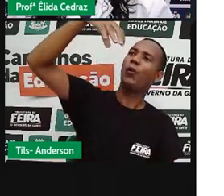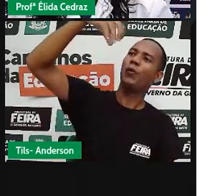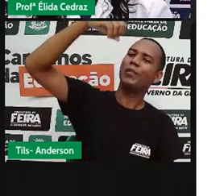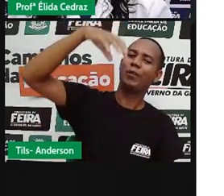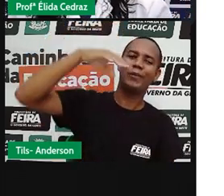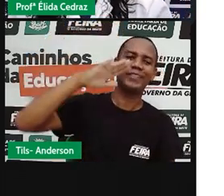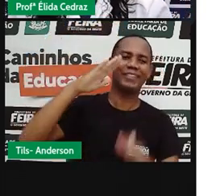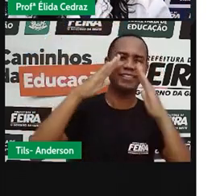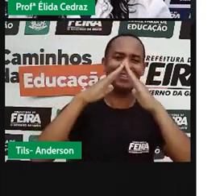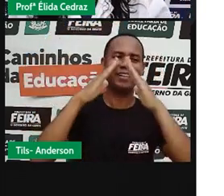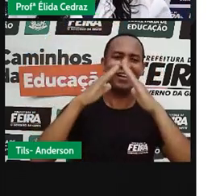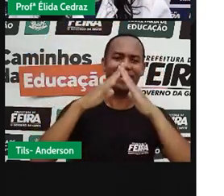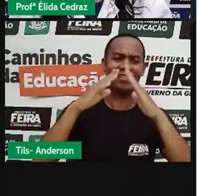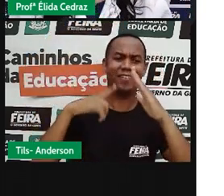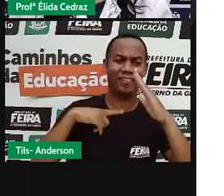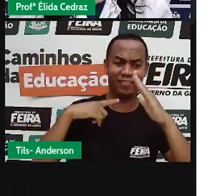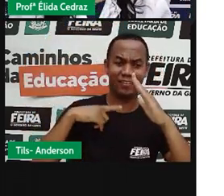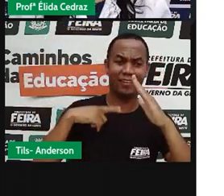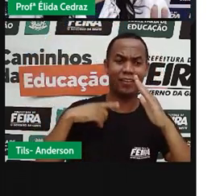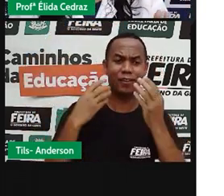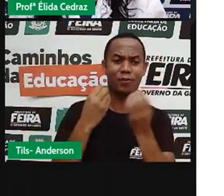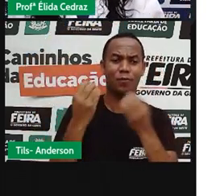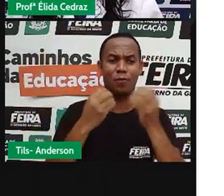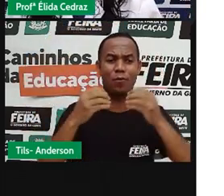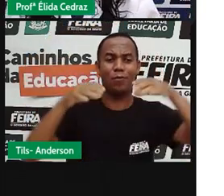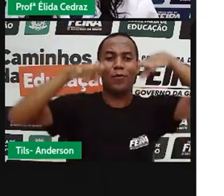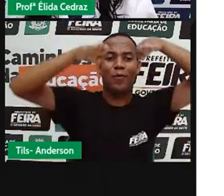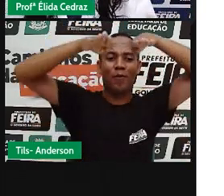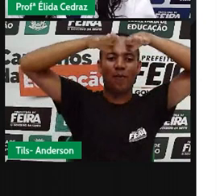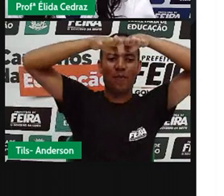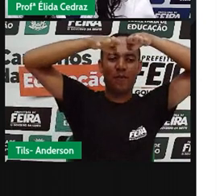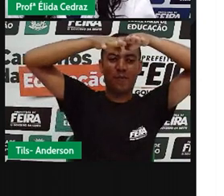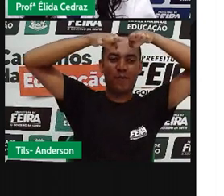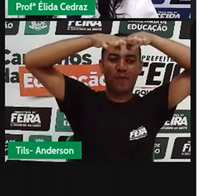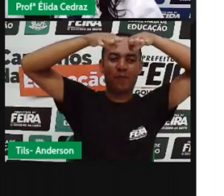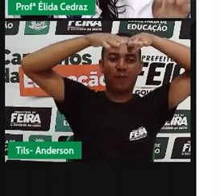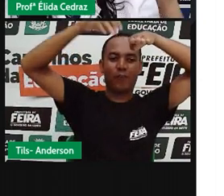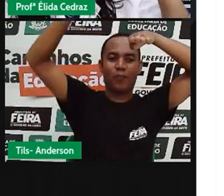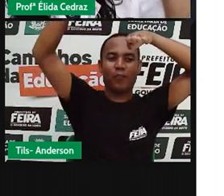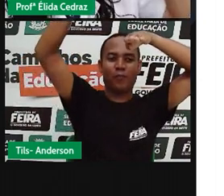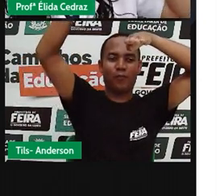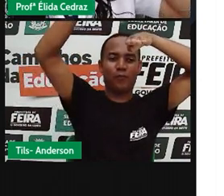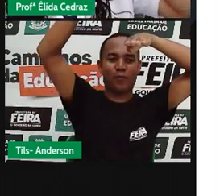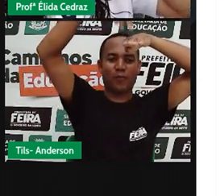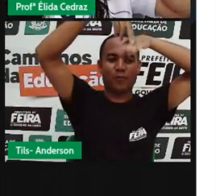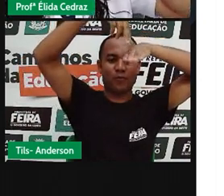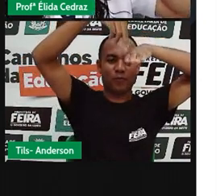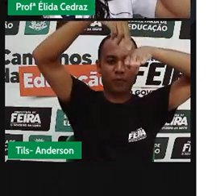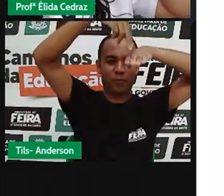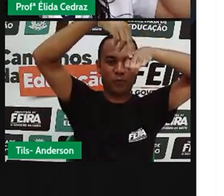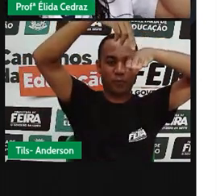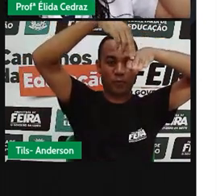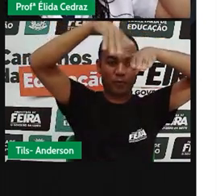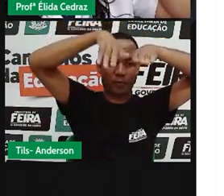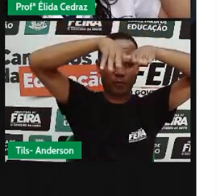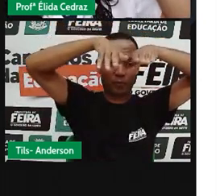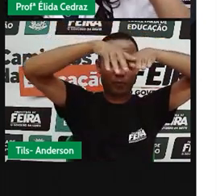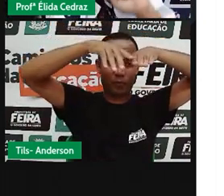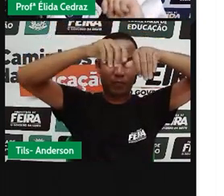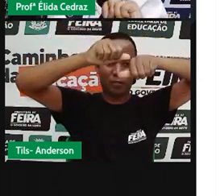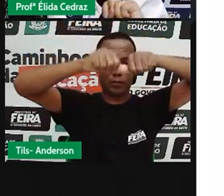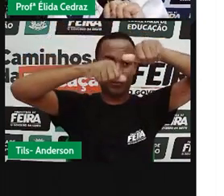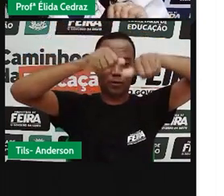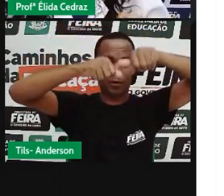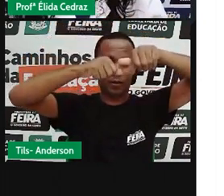terrenos afastados e acumulam a energia solar que transforma nós em energia